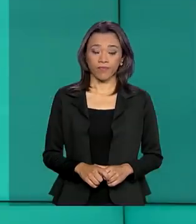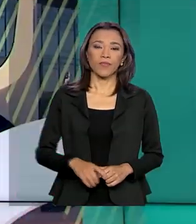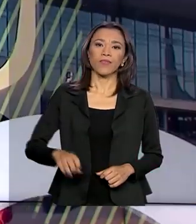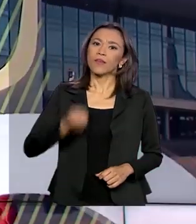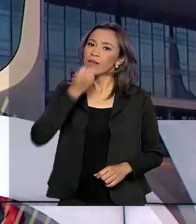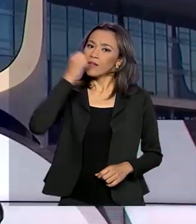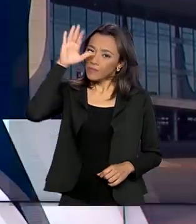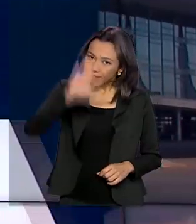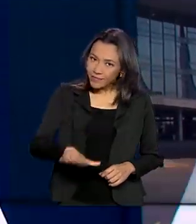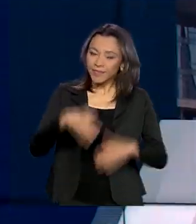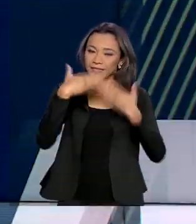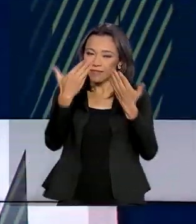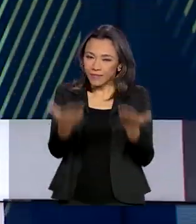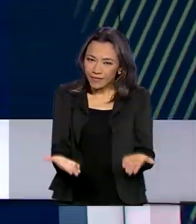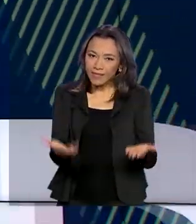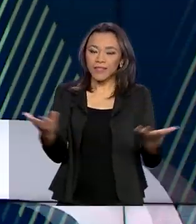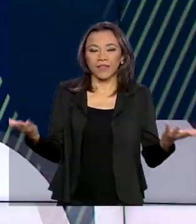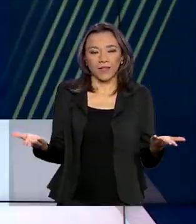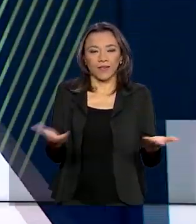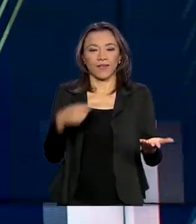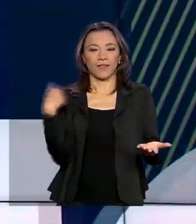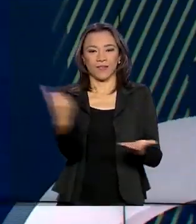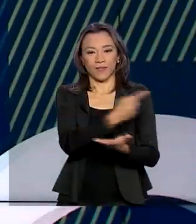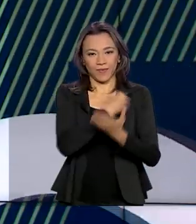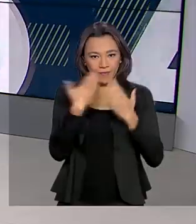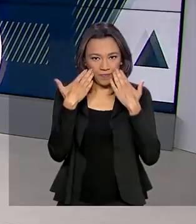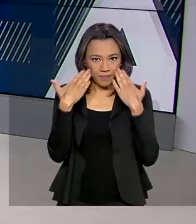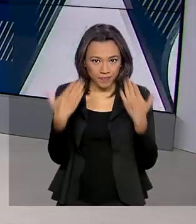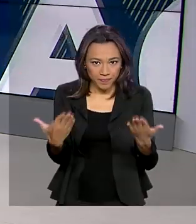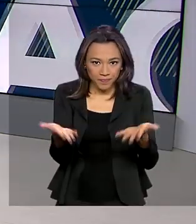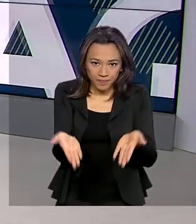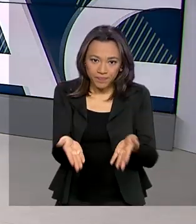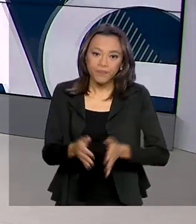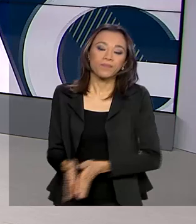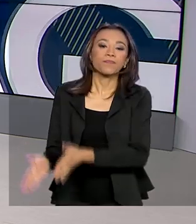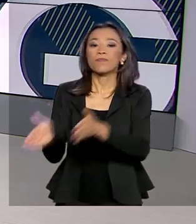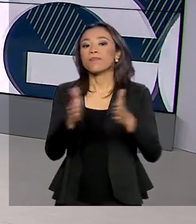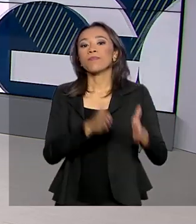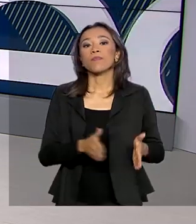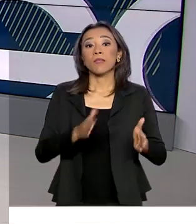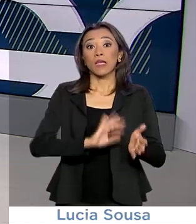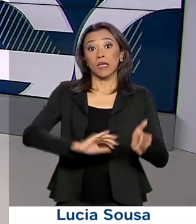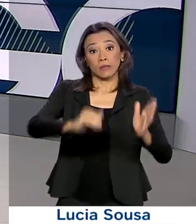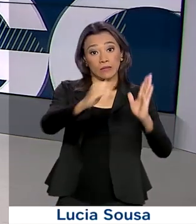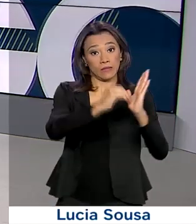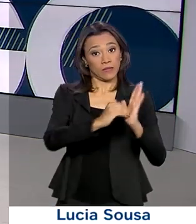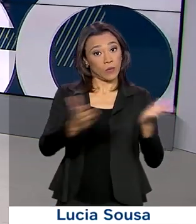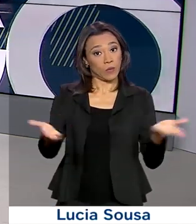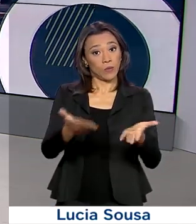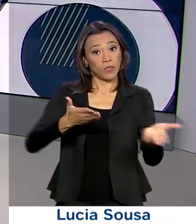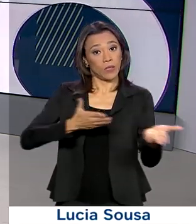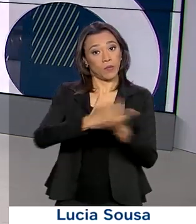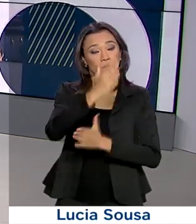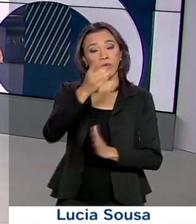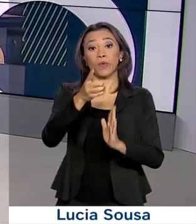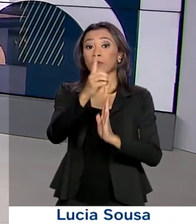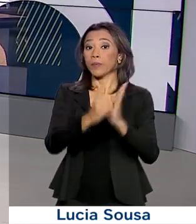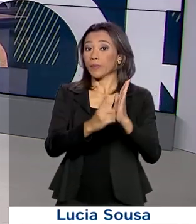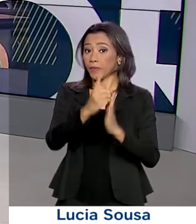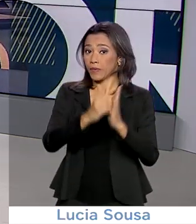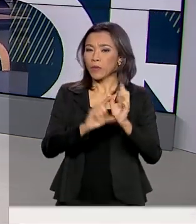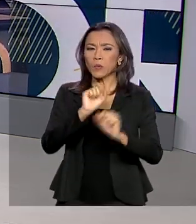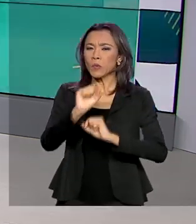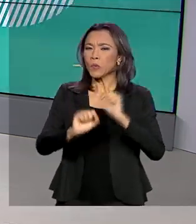Boa tarde para você, o governo agora já está no ar. O Senado Federal aprovou hoje o decreto de estado de